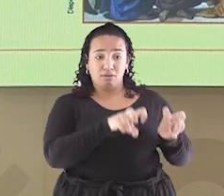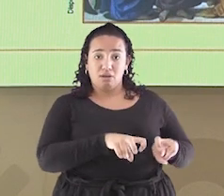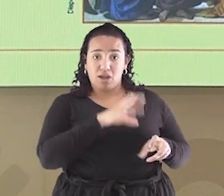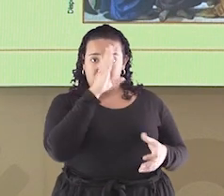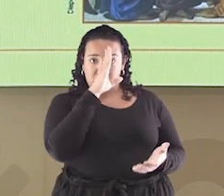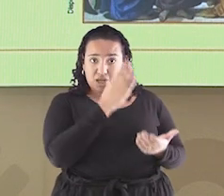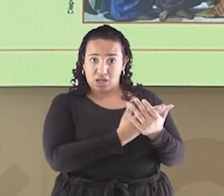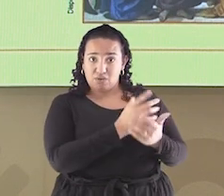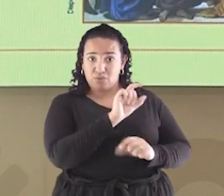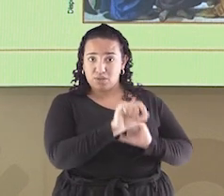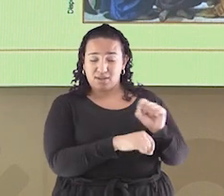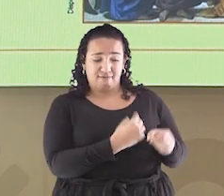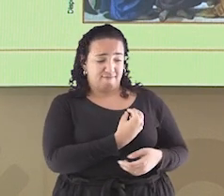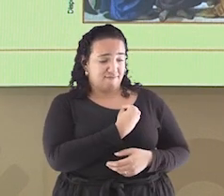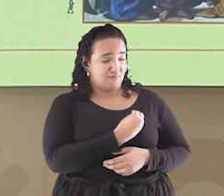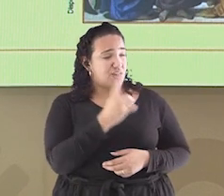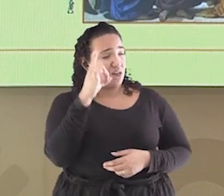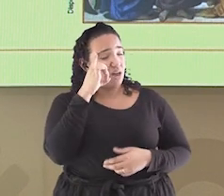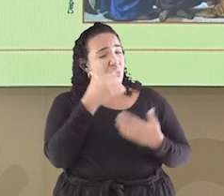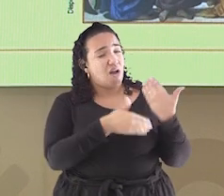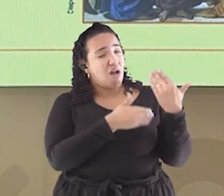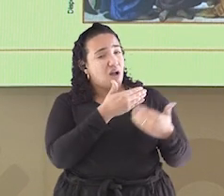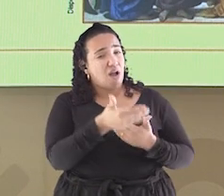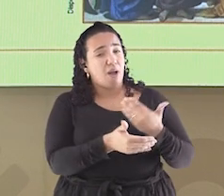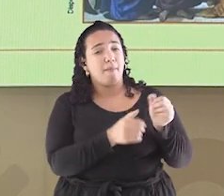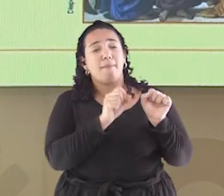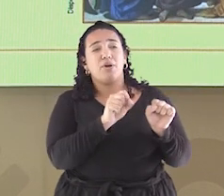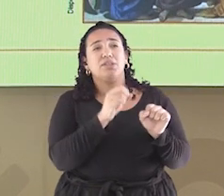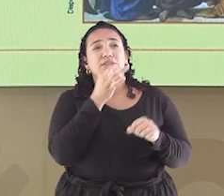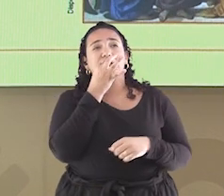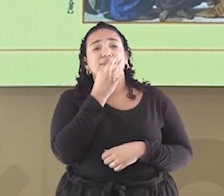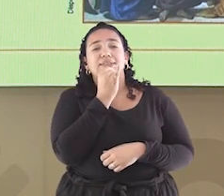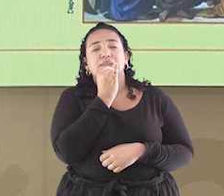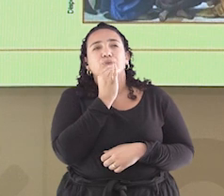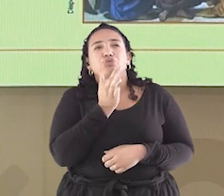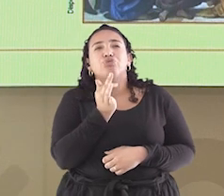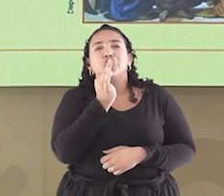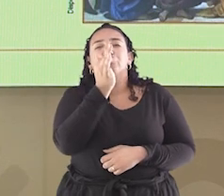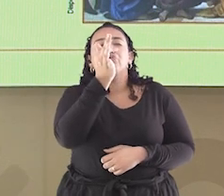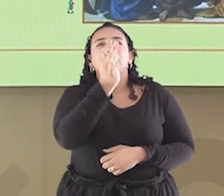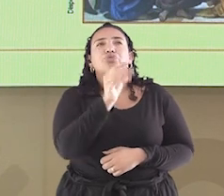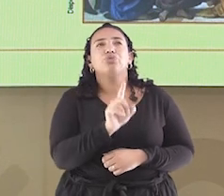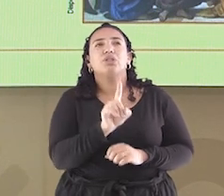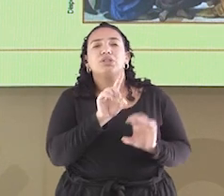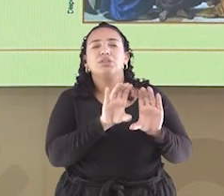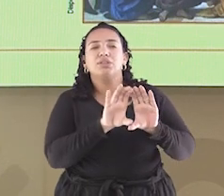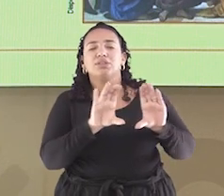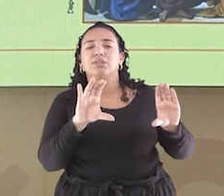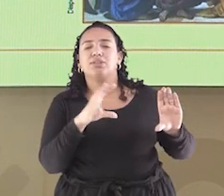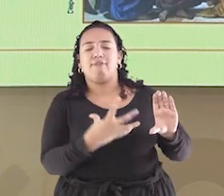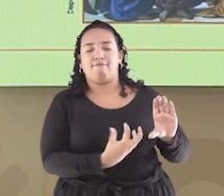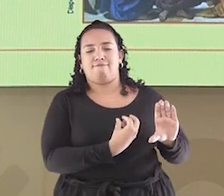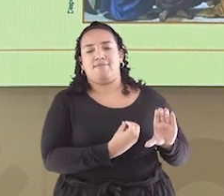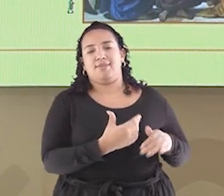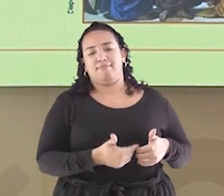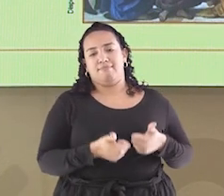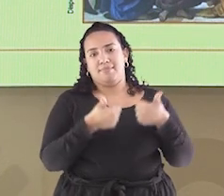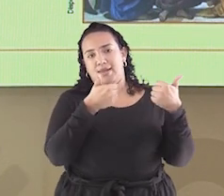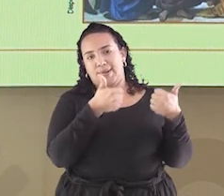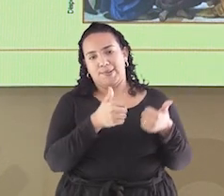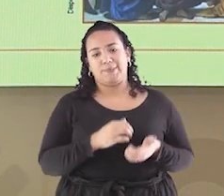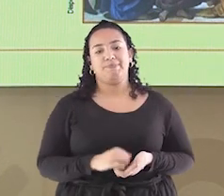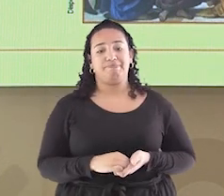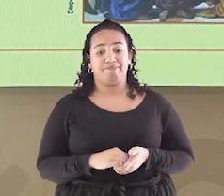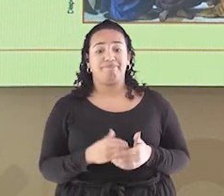as penúrias da vida cotidiana pudessem ser futuramente recompensadas pelo conforto de uma vida nos servos. Então, aqui nós podemos